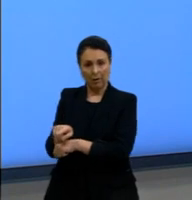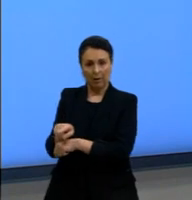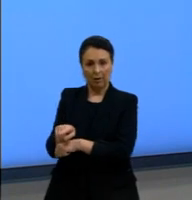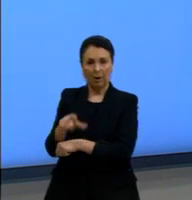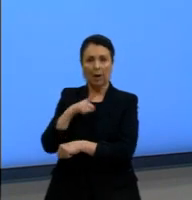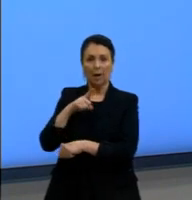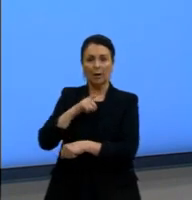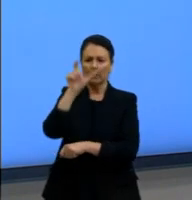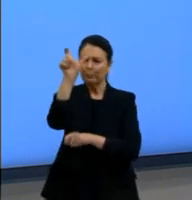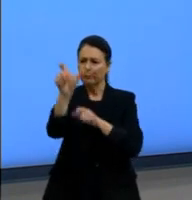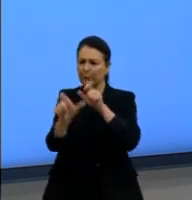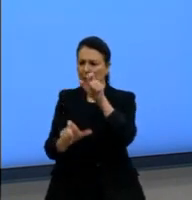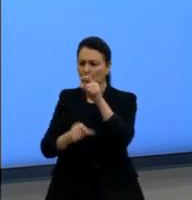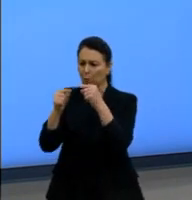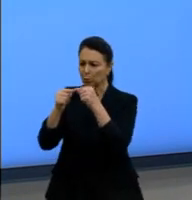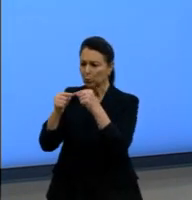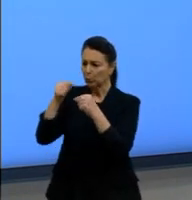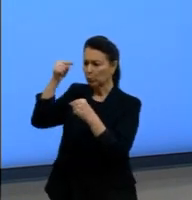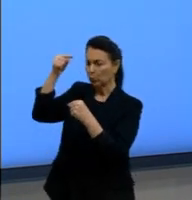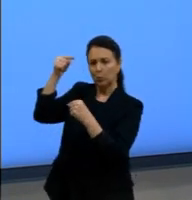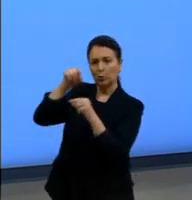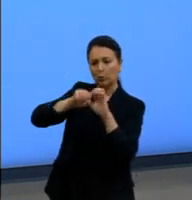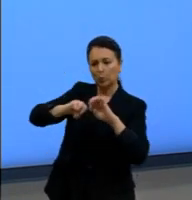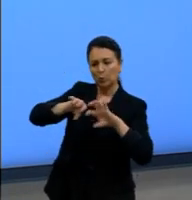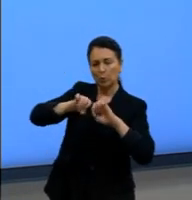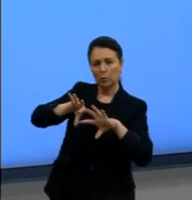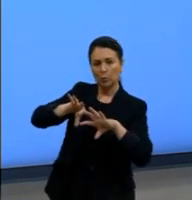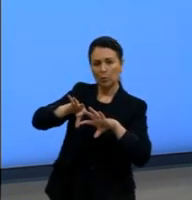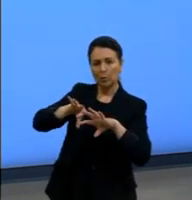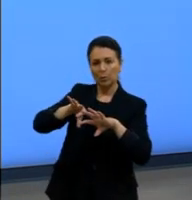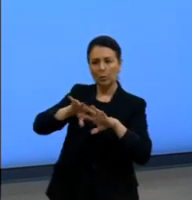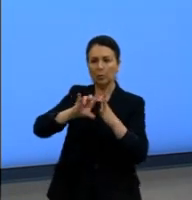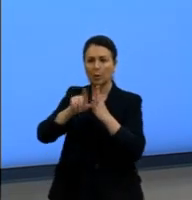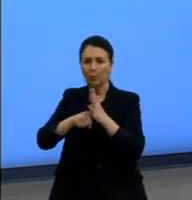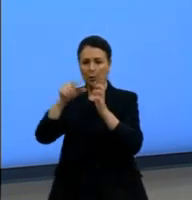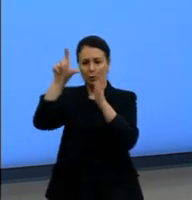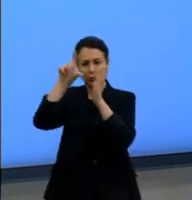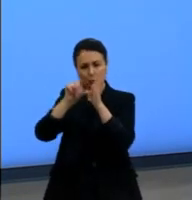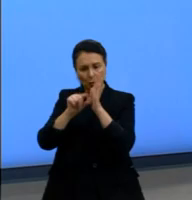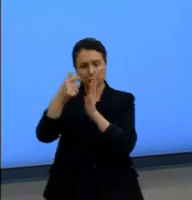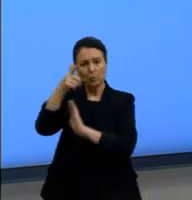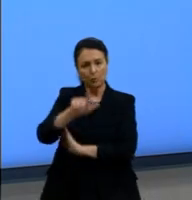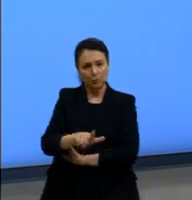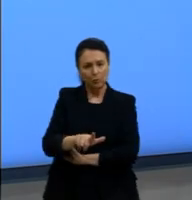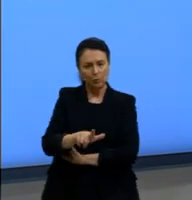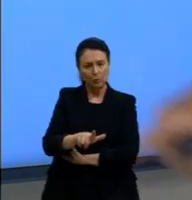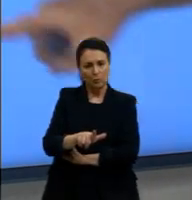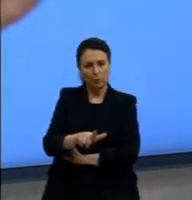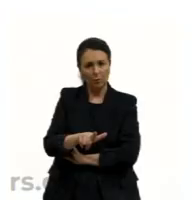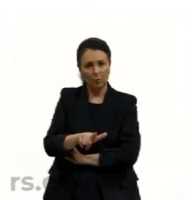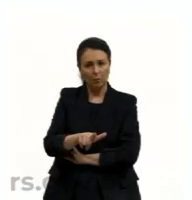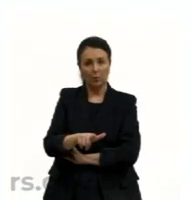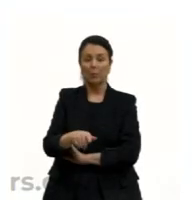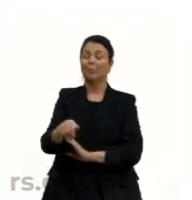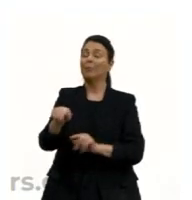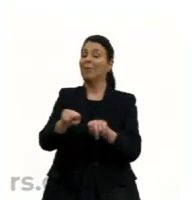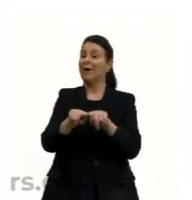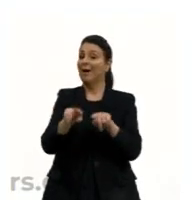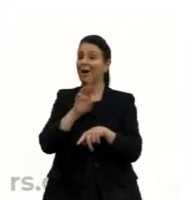ensino superior, em determinados momentos, menos? Por que esses fatores vão acontecendo? Mas isso tem que ser respondido em rede.